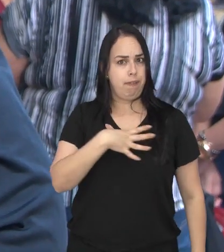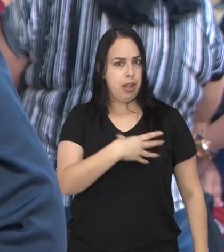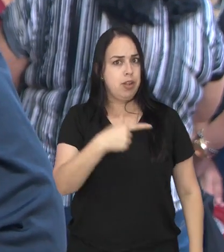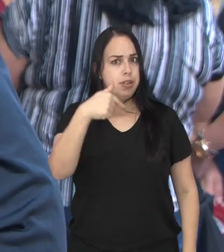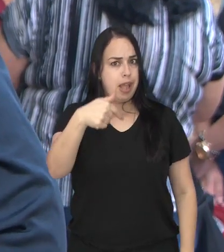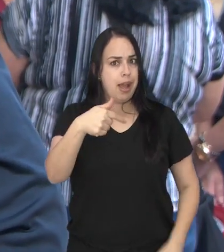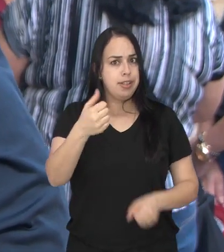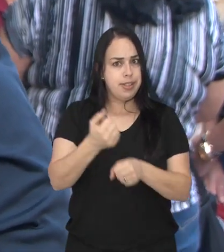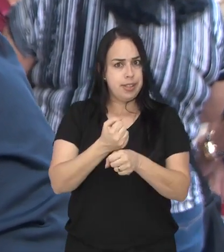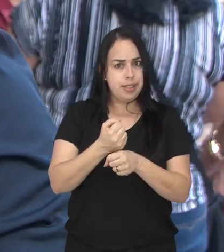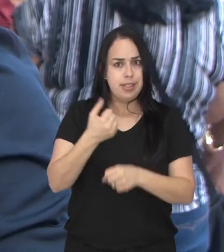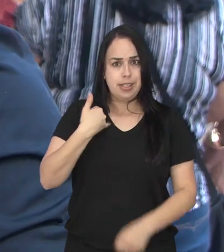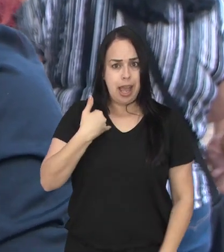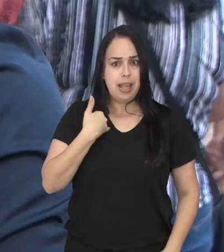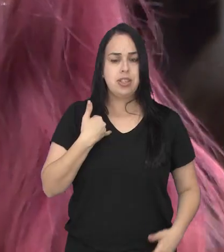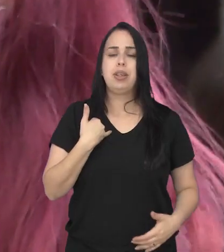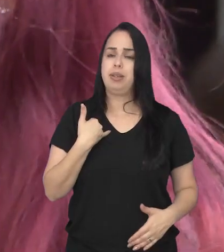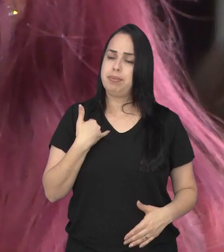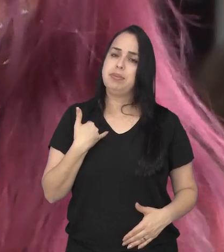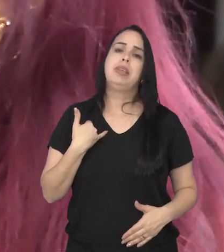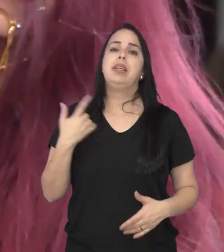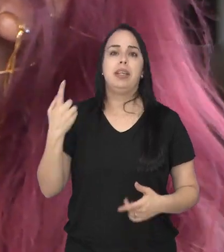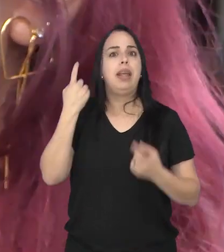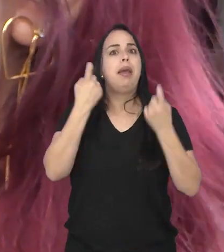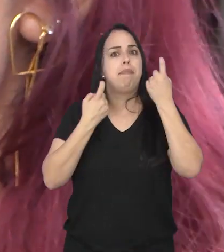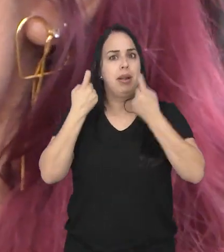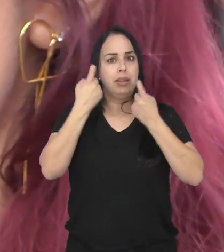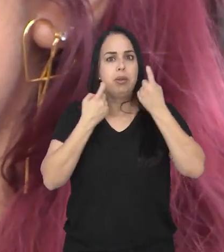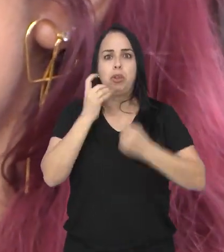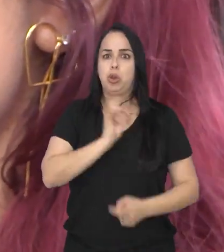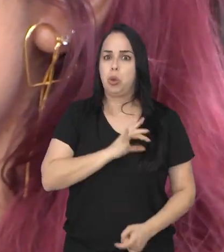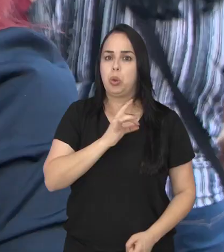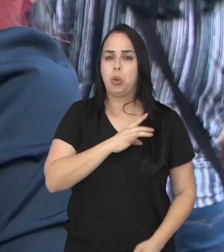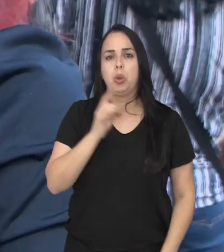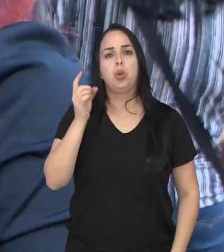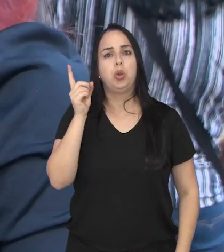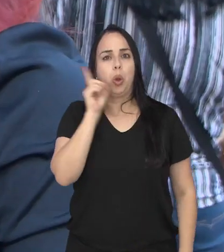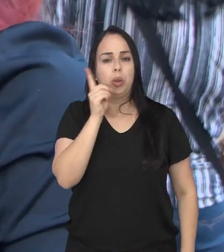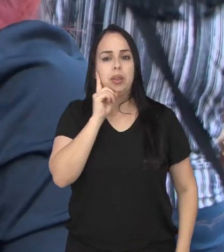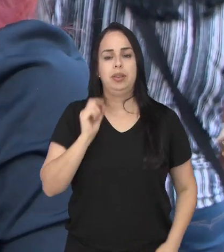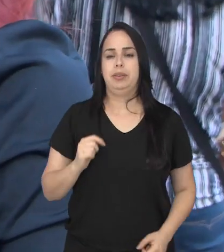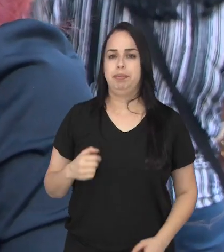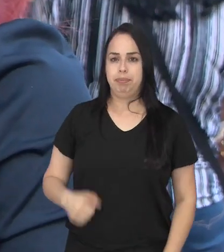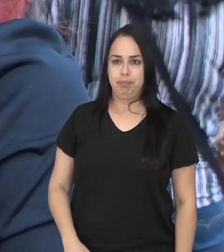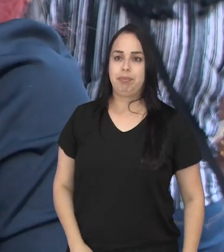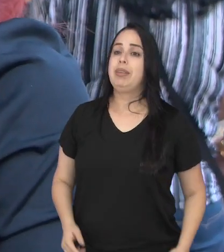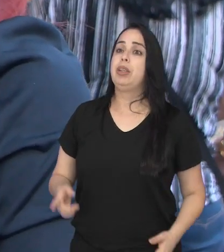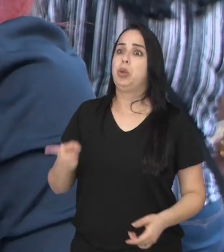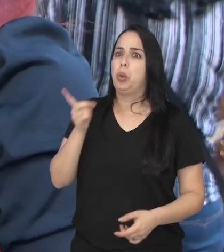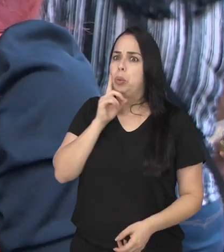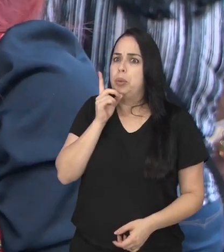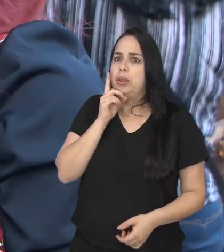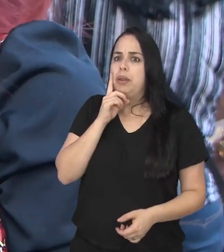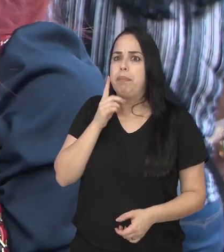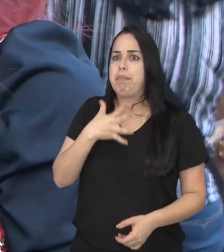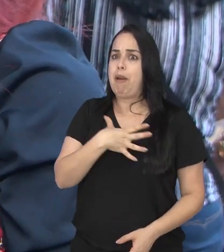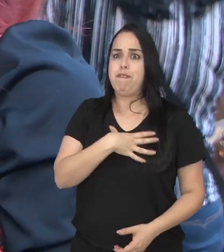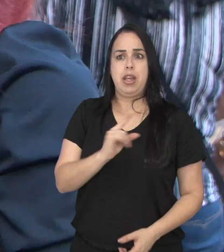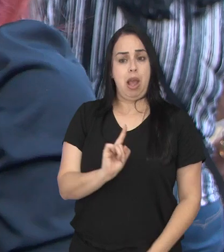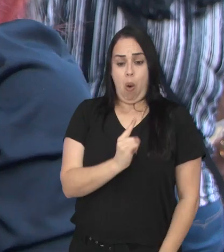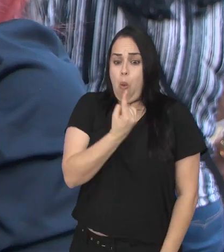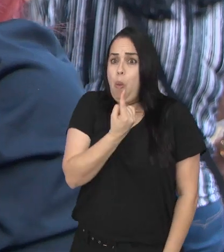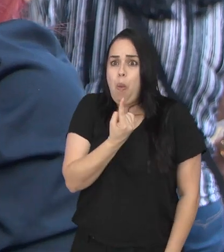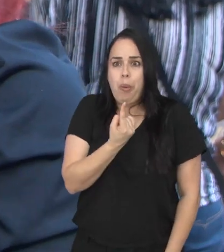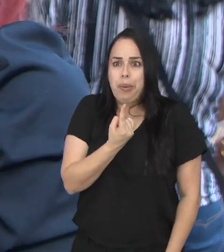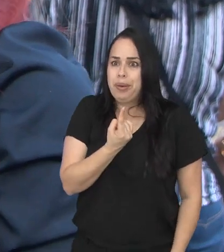7 anos, aluno da rede municipal, e vive esse medo diariamente. Me preocupo muito, porque o meu filho